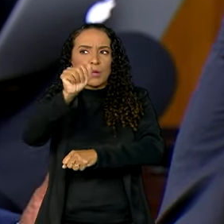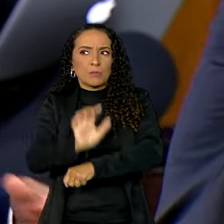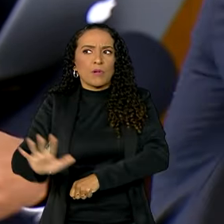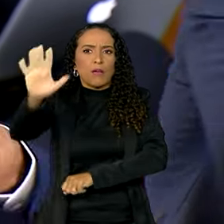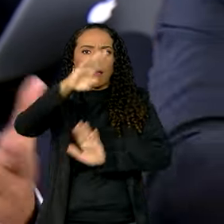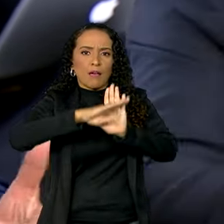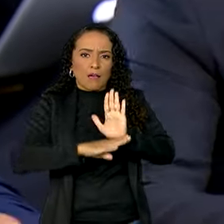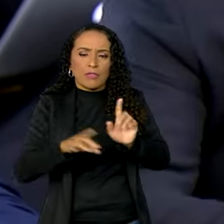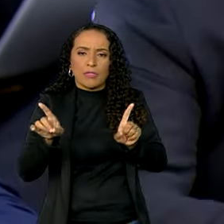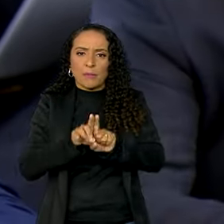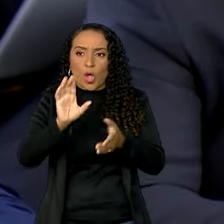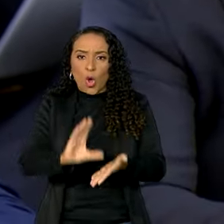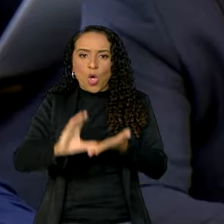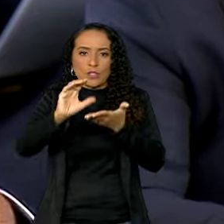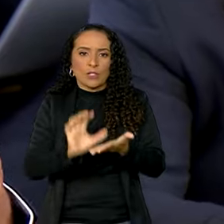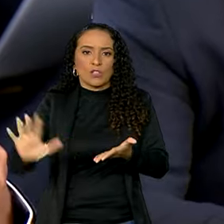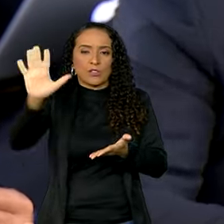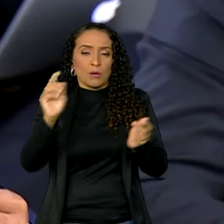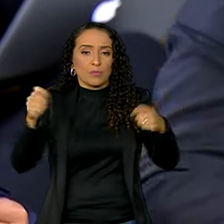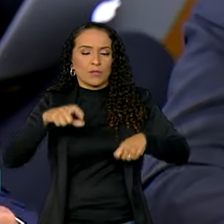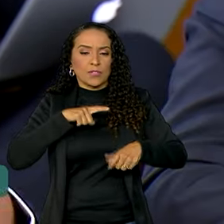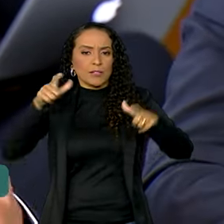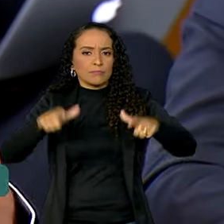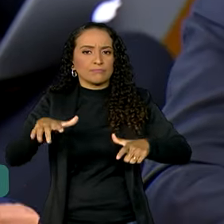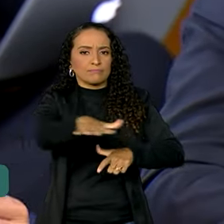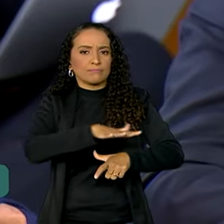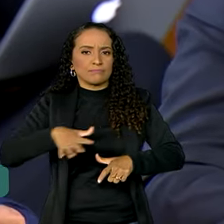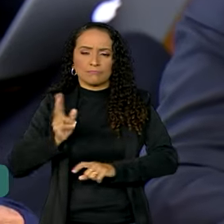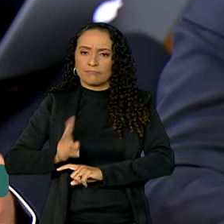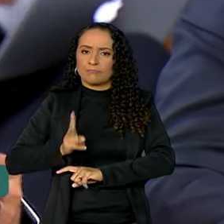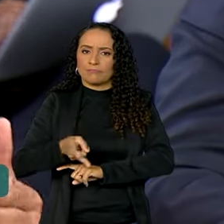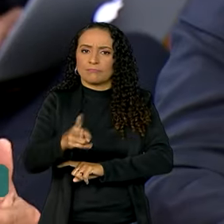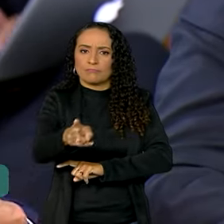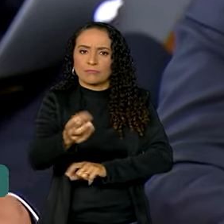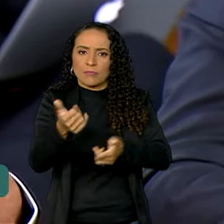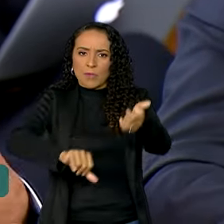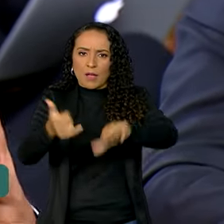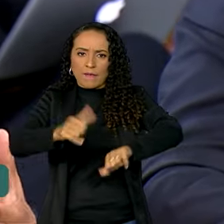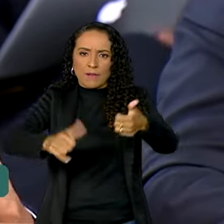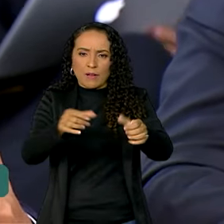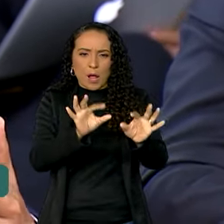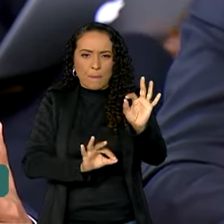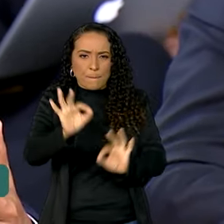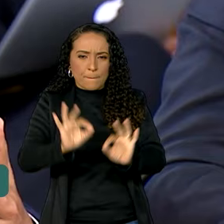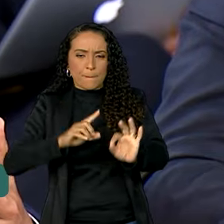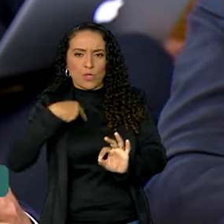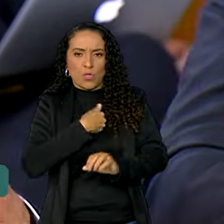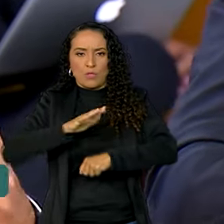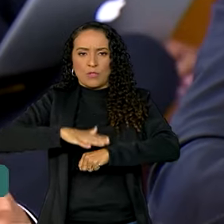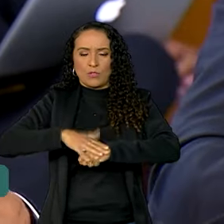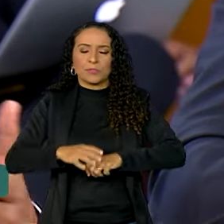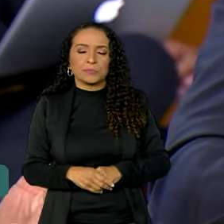quanto um conselho nacional para que a gente possa ter um ambiente permanente de avaliação e planejamento das nossas ações.